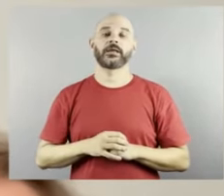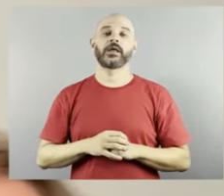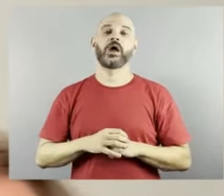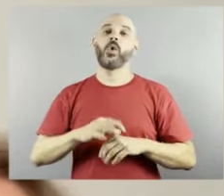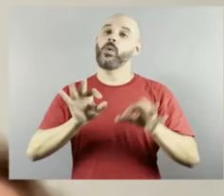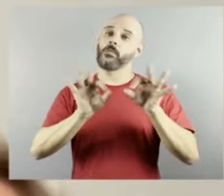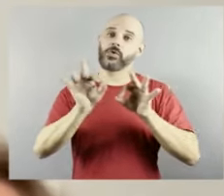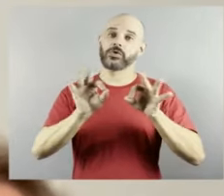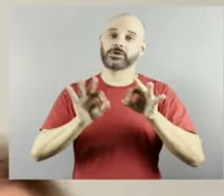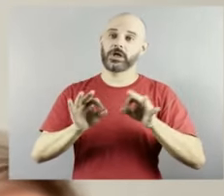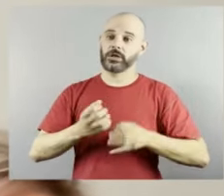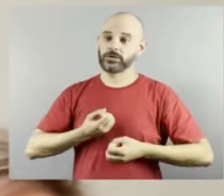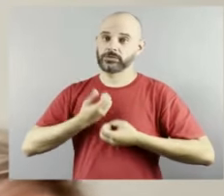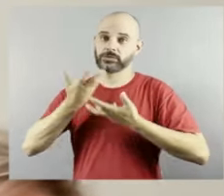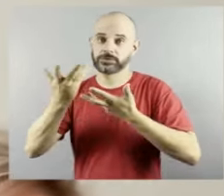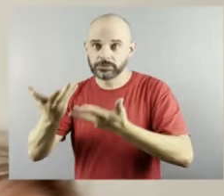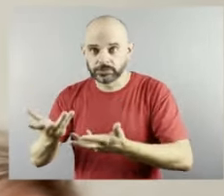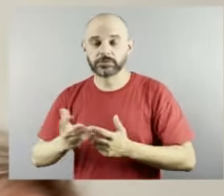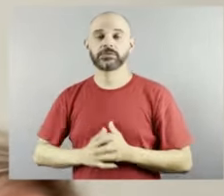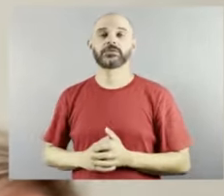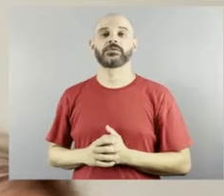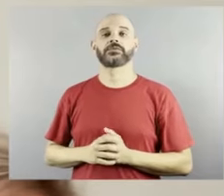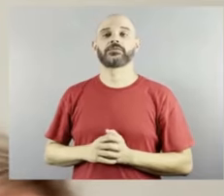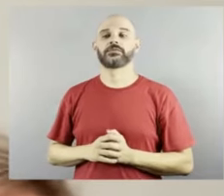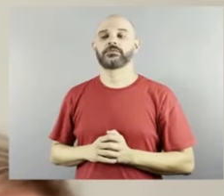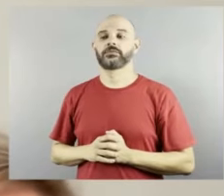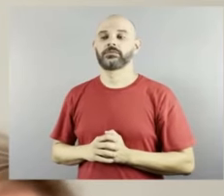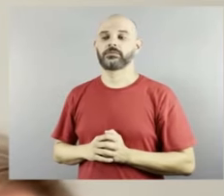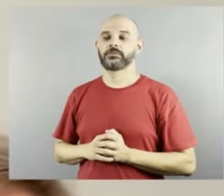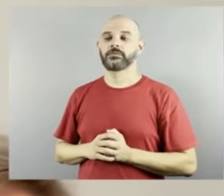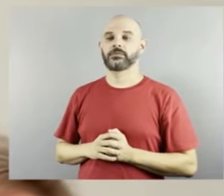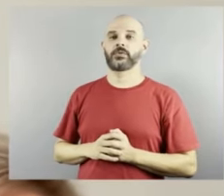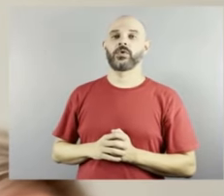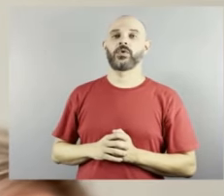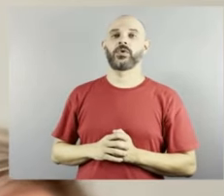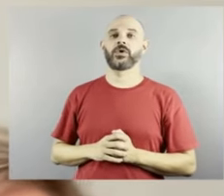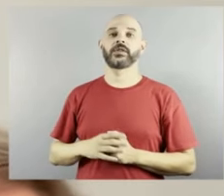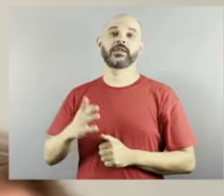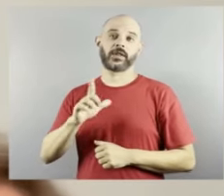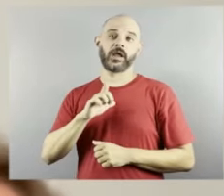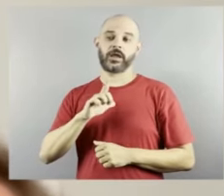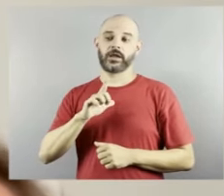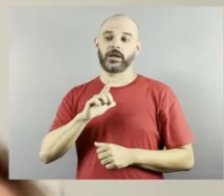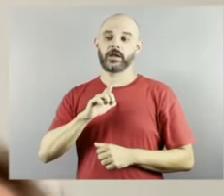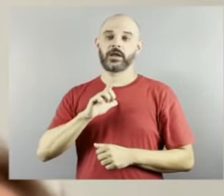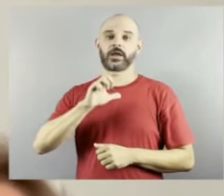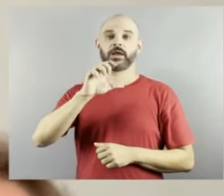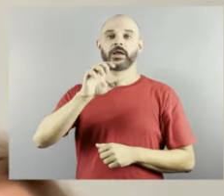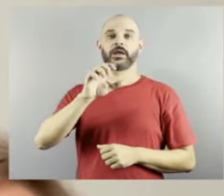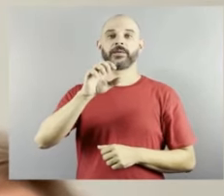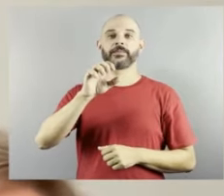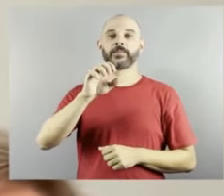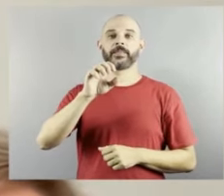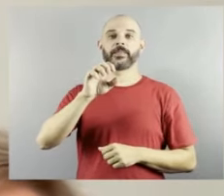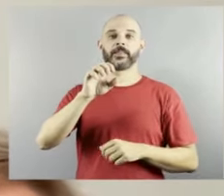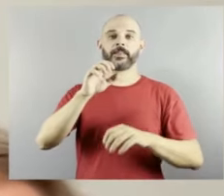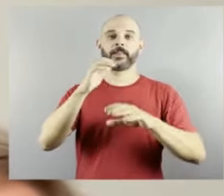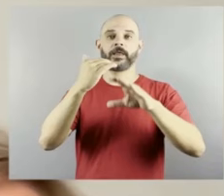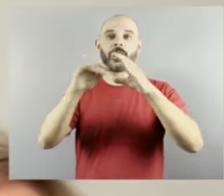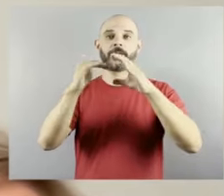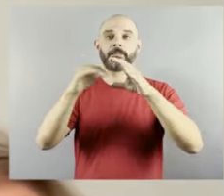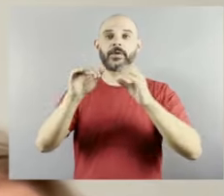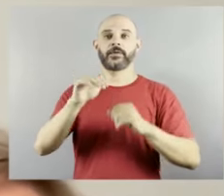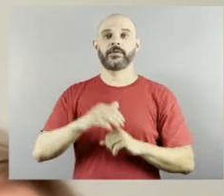no meu e-mail mais fácil aí é Patrícia se você puder colocar aí Marialice arroba Meta Social